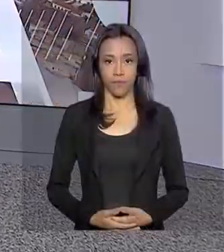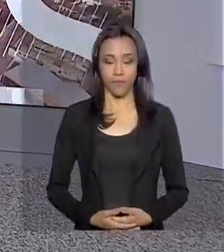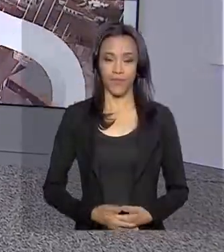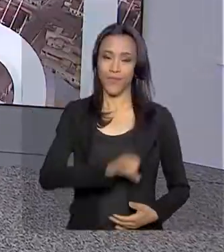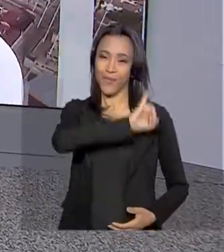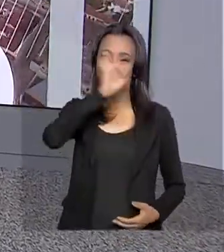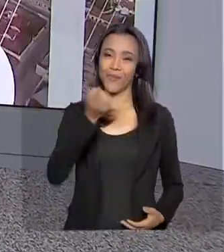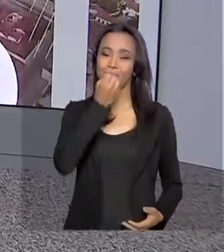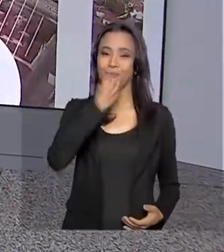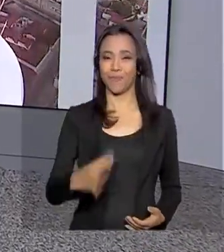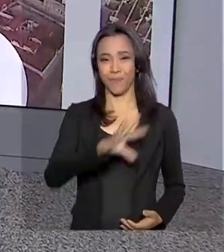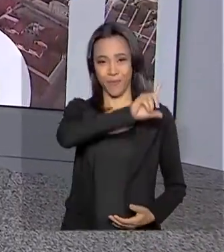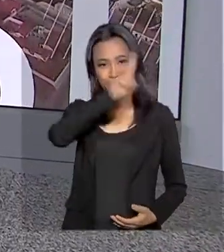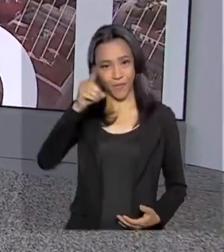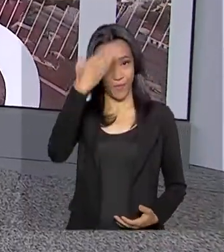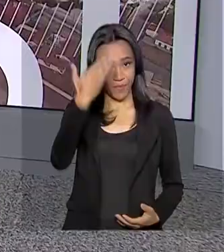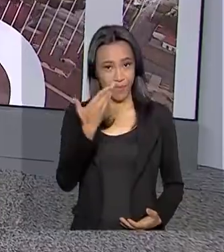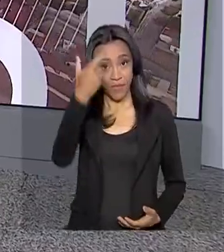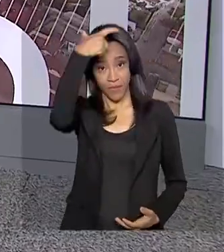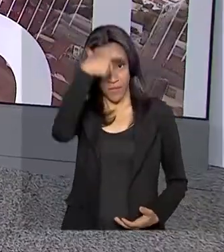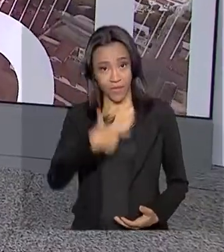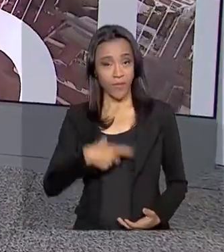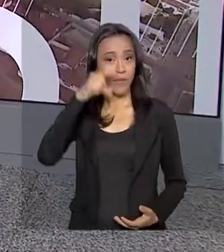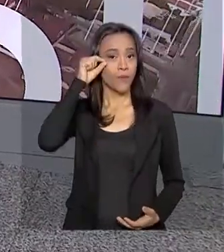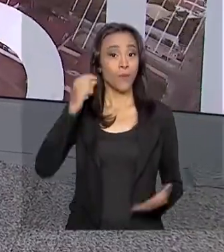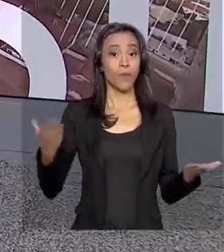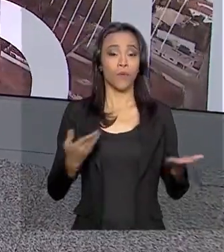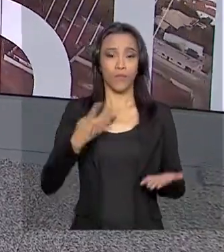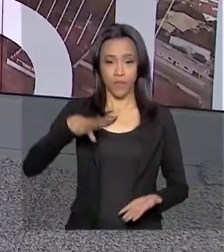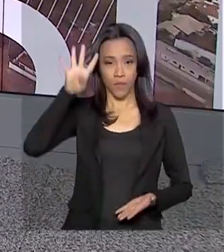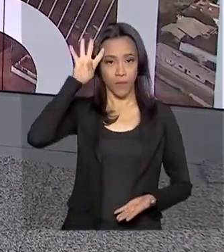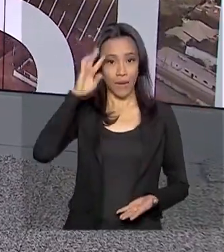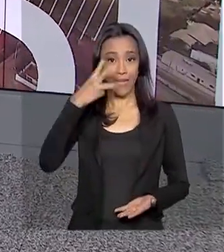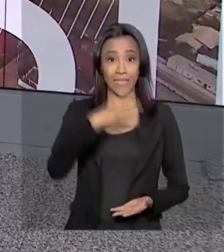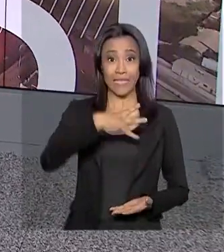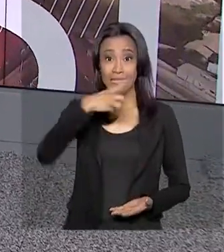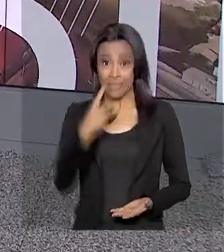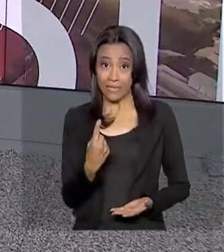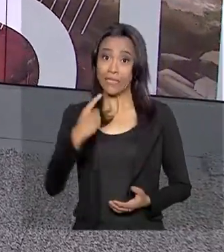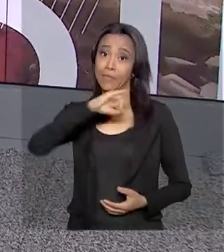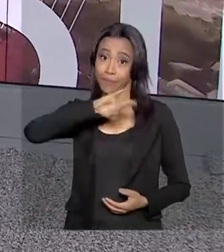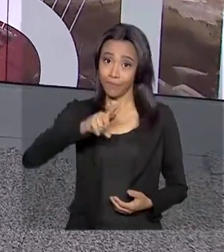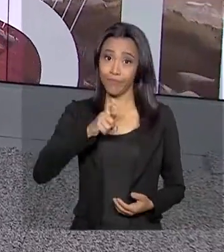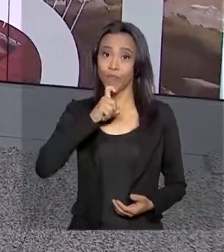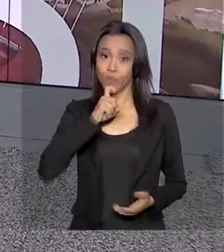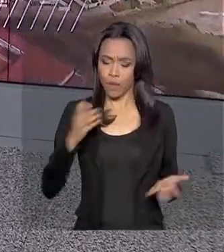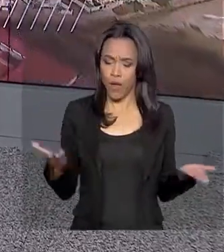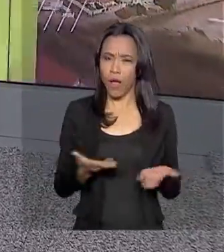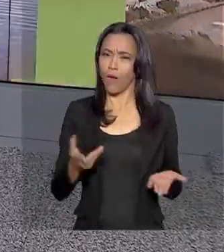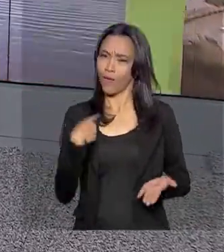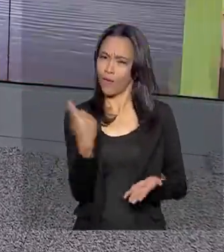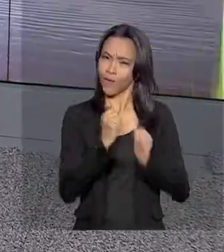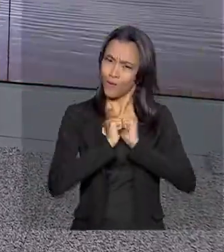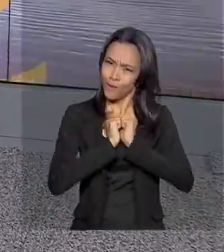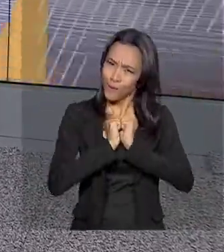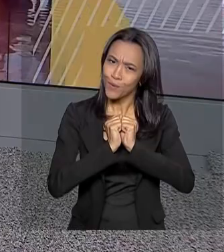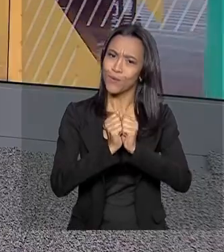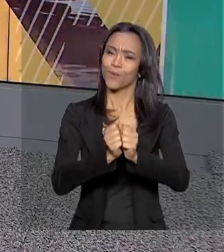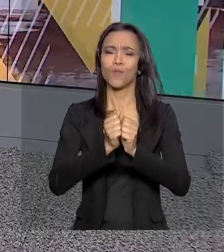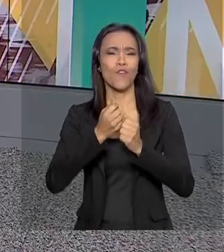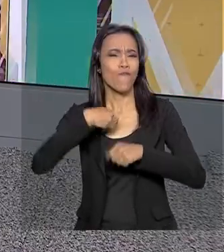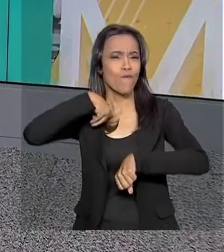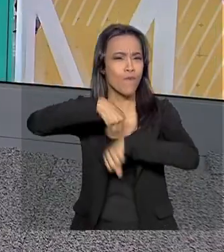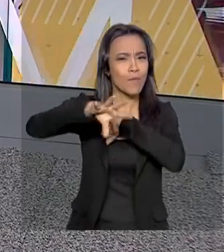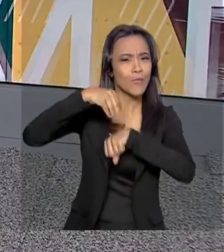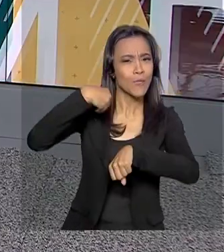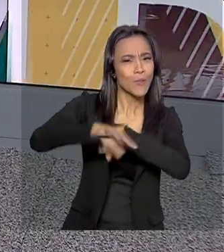Olá, bom dia pra você, sou Renata Gorsini, hoje é quarta-feira, 31 de julho. A partir de agora, estamos juntos no Brasil em dia, com